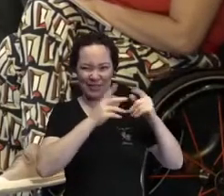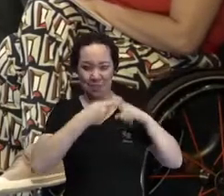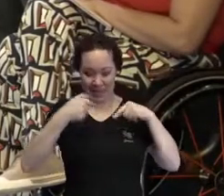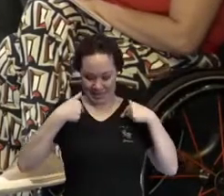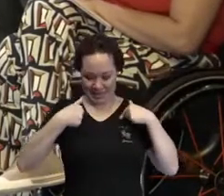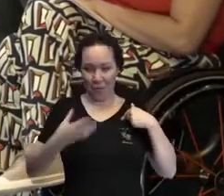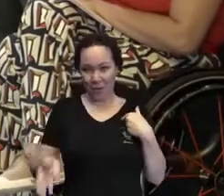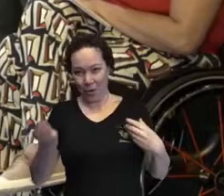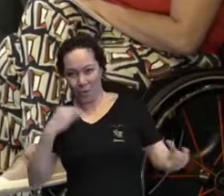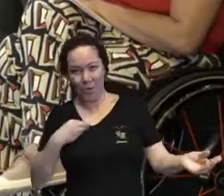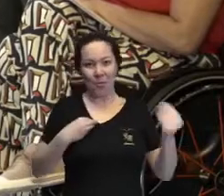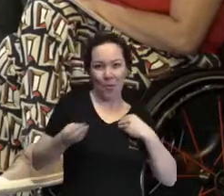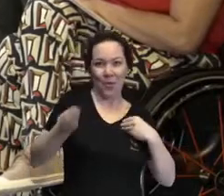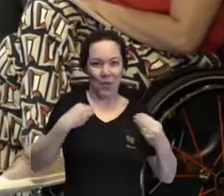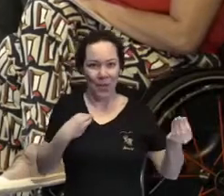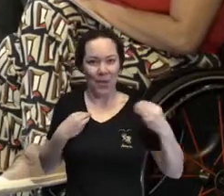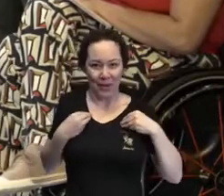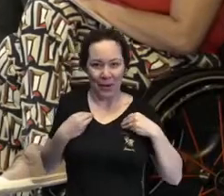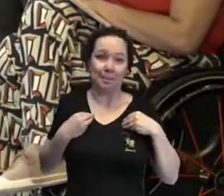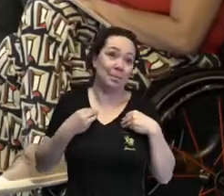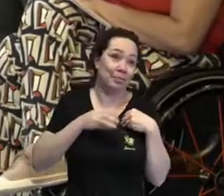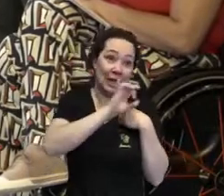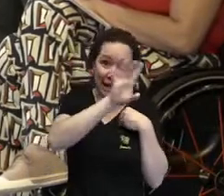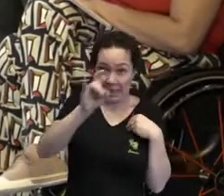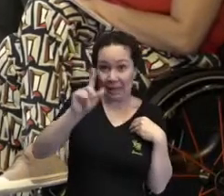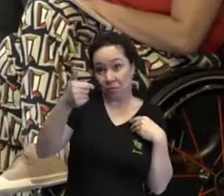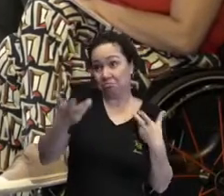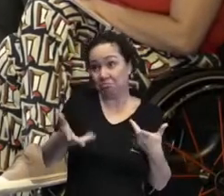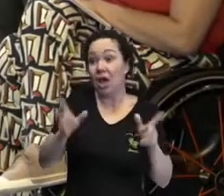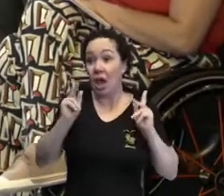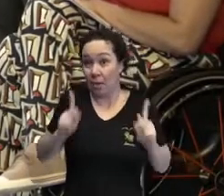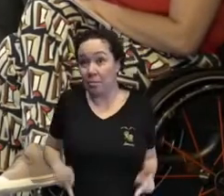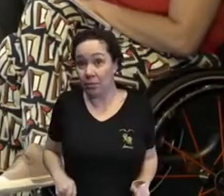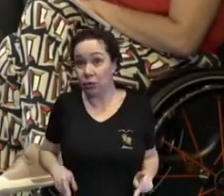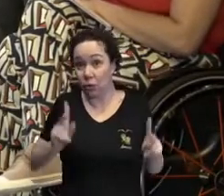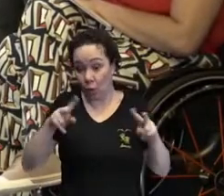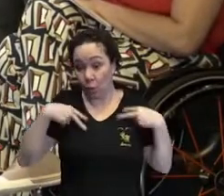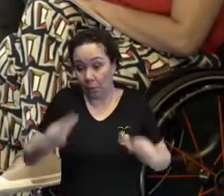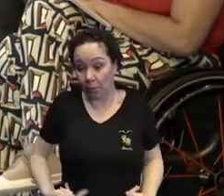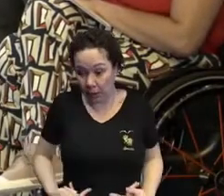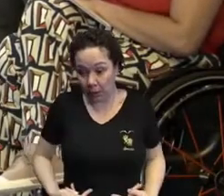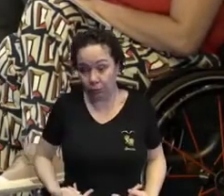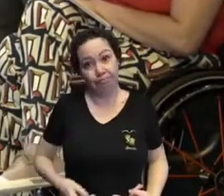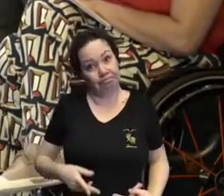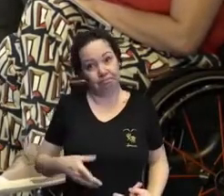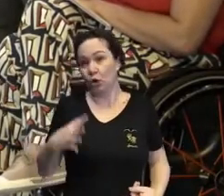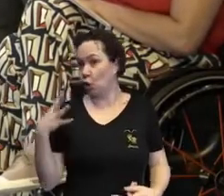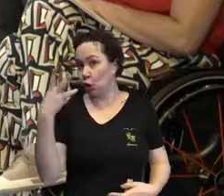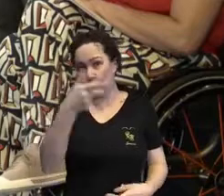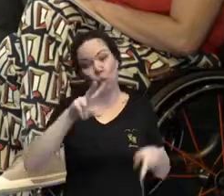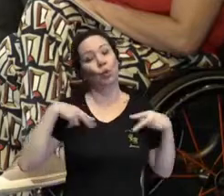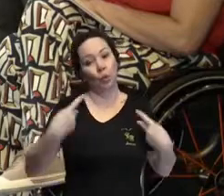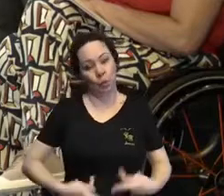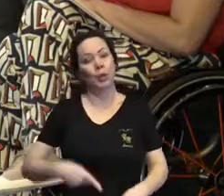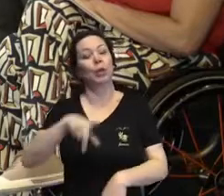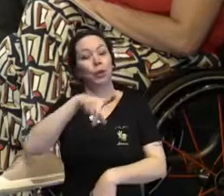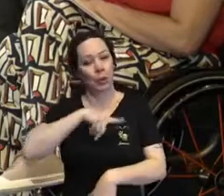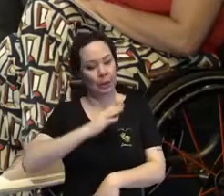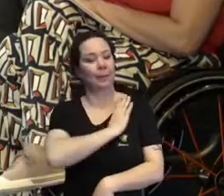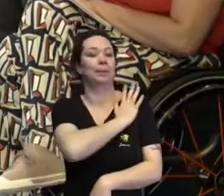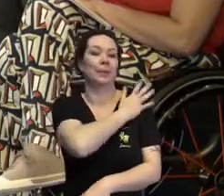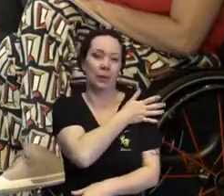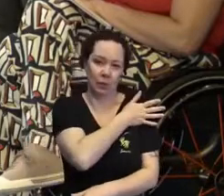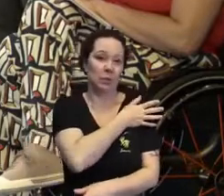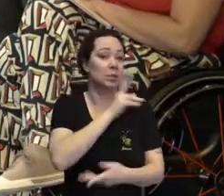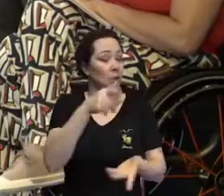e, portanto, somos pessoas preconceituosas por natureza. E o que diferencia uma pessoa evoluída de